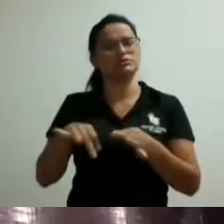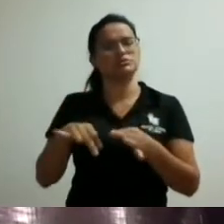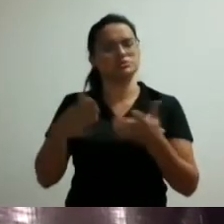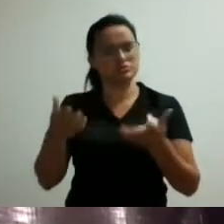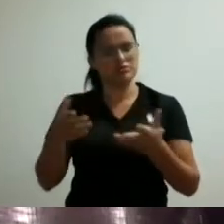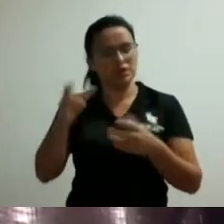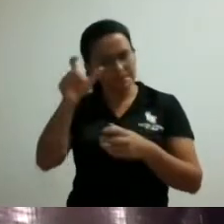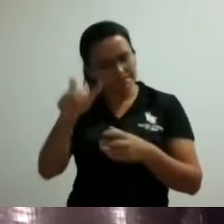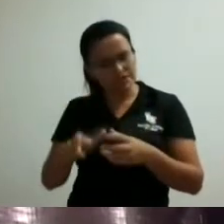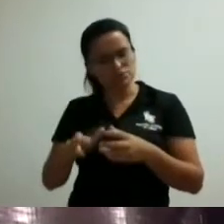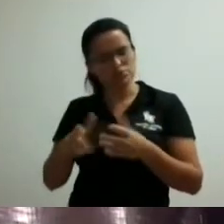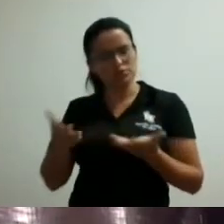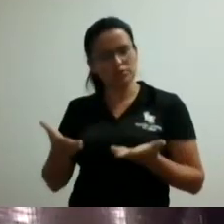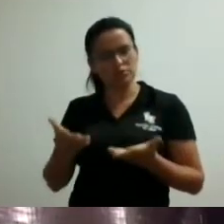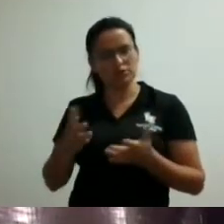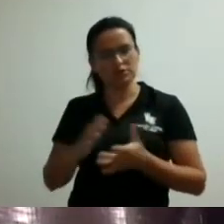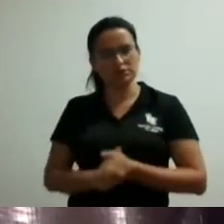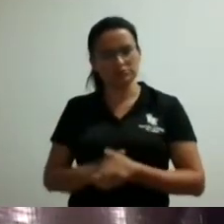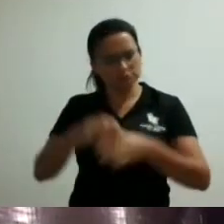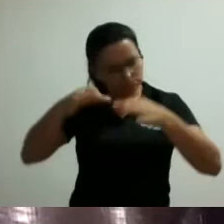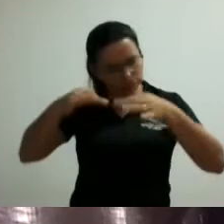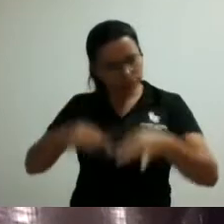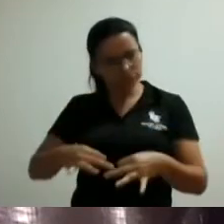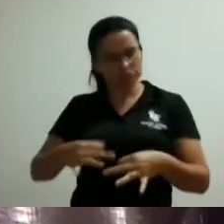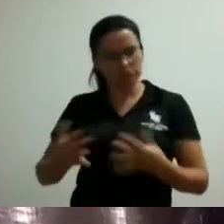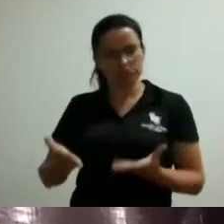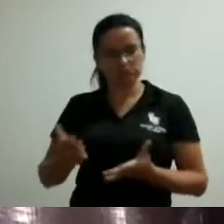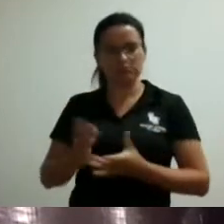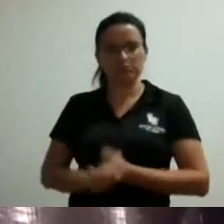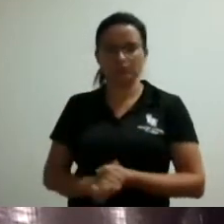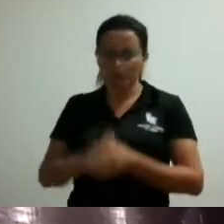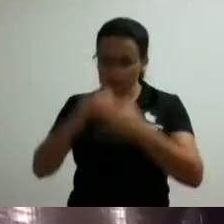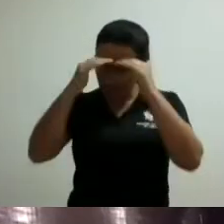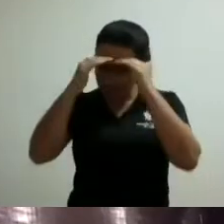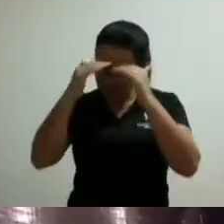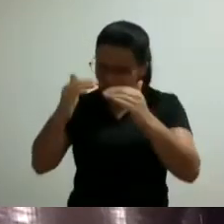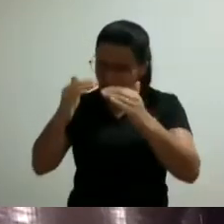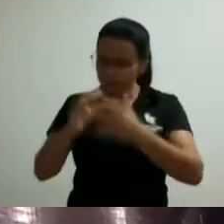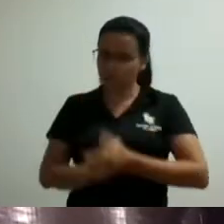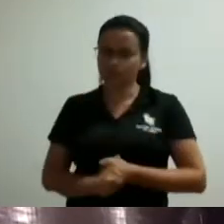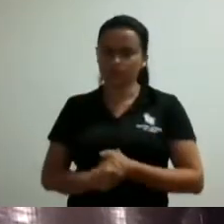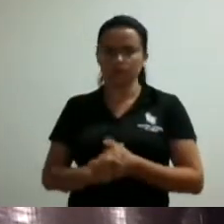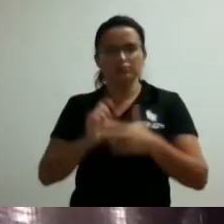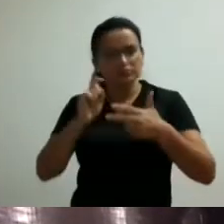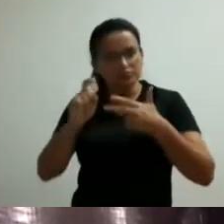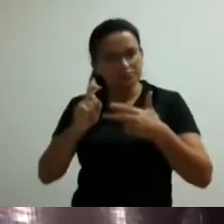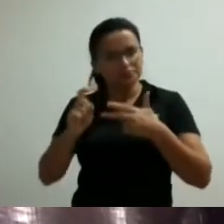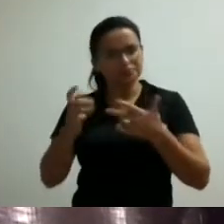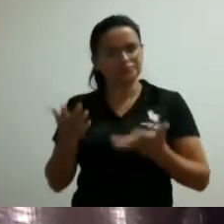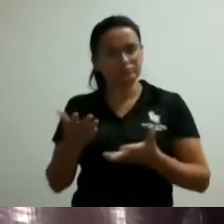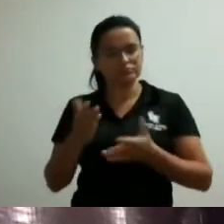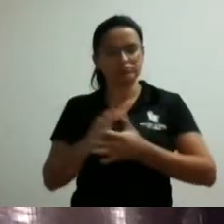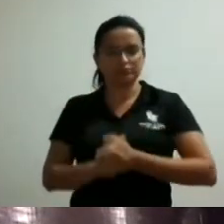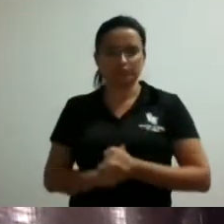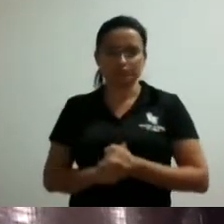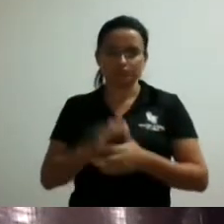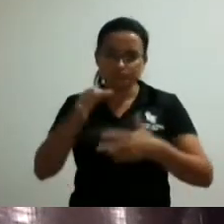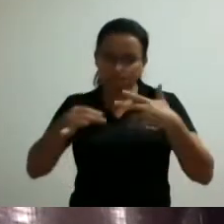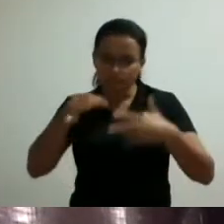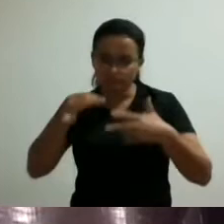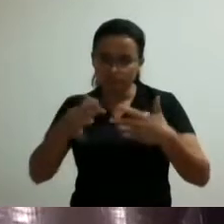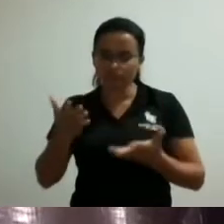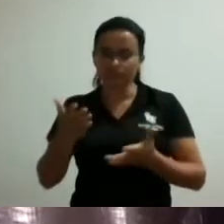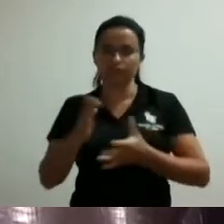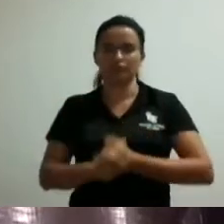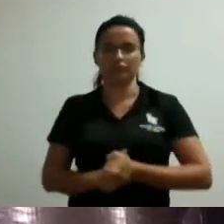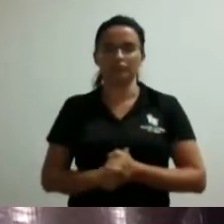poucos vereadores aqui que não citou o nome doutor Paulo Tristão mas respeito muito o judiciário mas eu acho o seguinte o juiz promotor vem aqui na